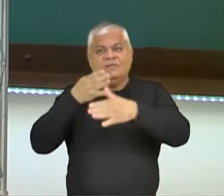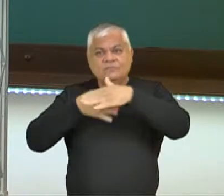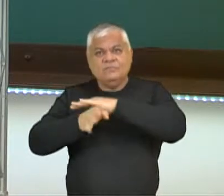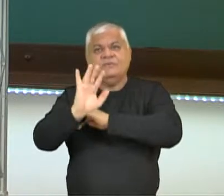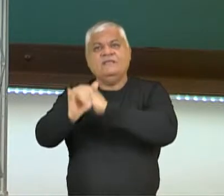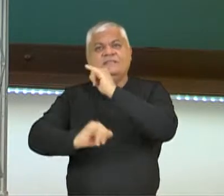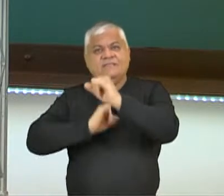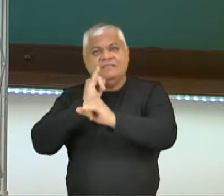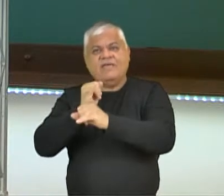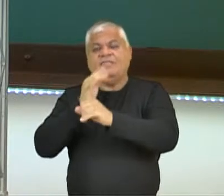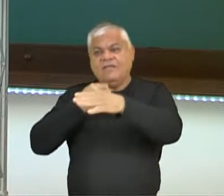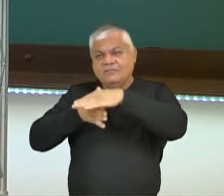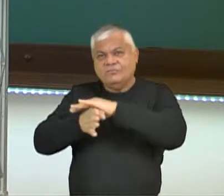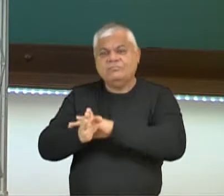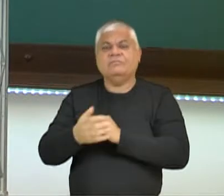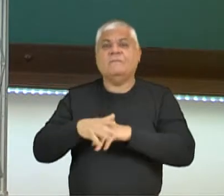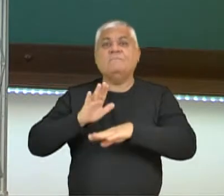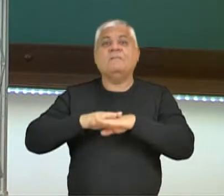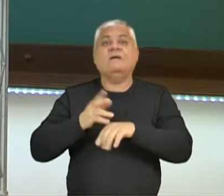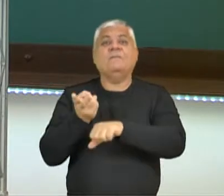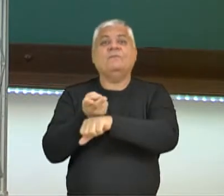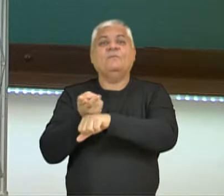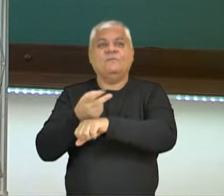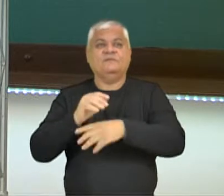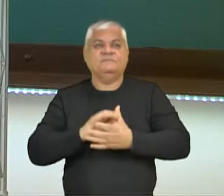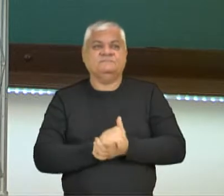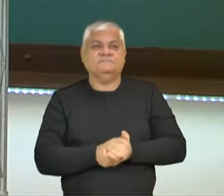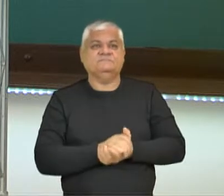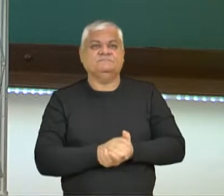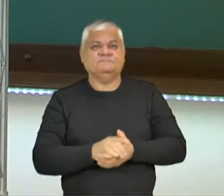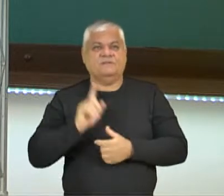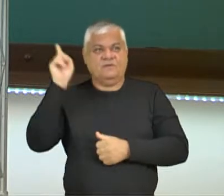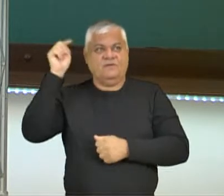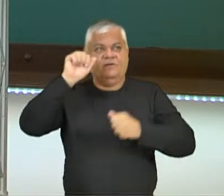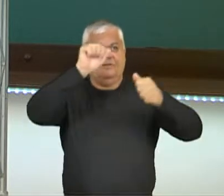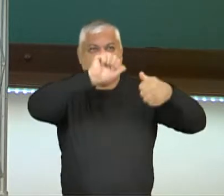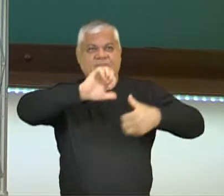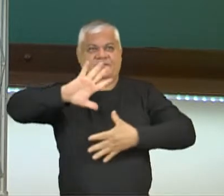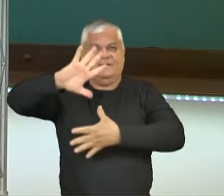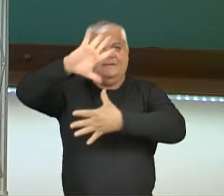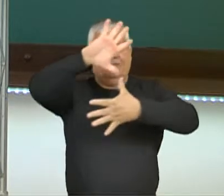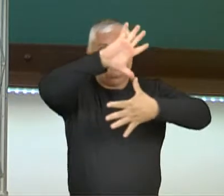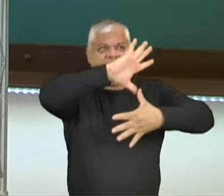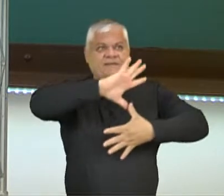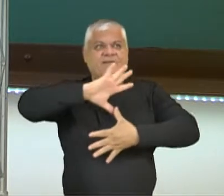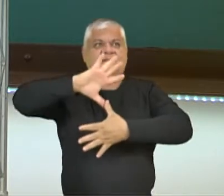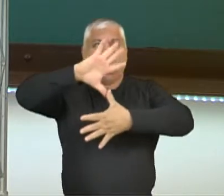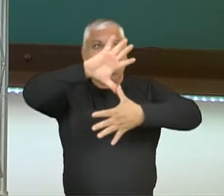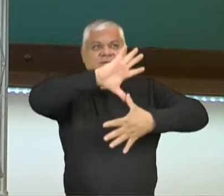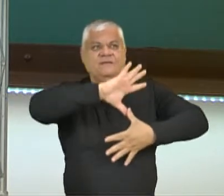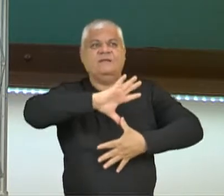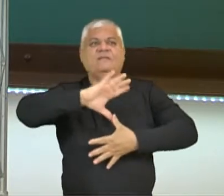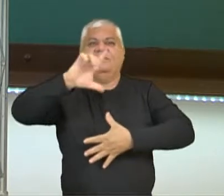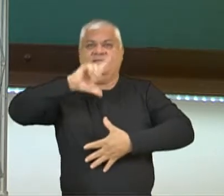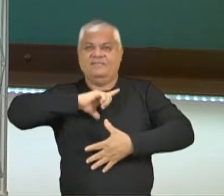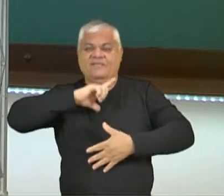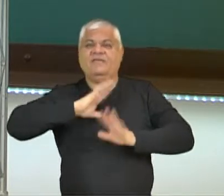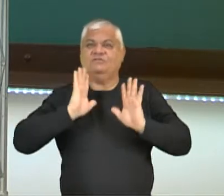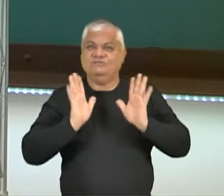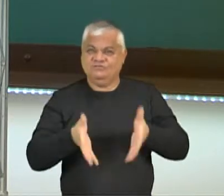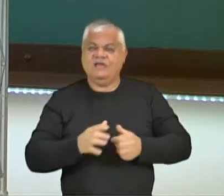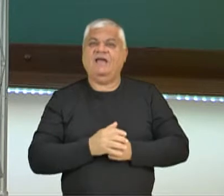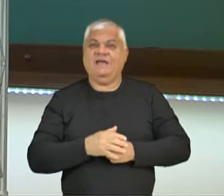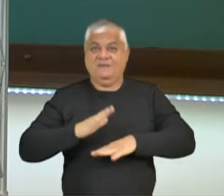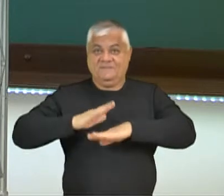nessa ferramenta de pesquisa, ok? E nós temos esse mapa aqui, lindo e maravilhoso do mundo, que foi produzida